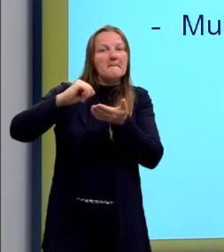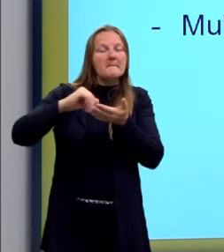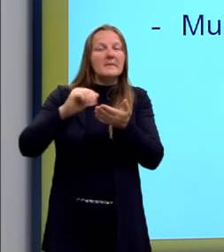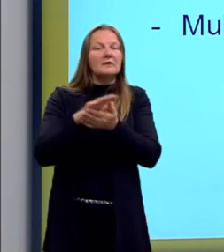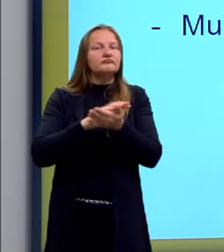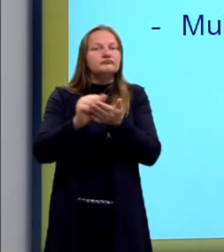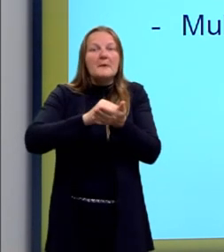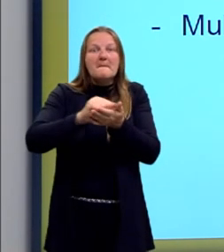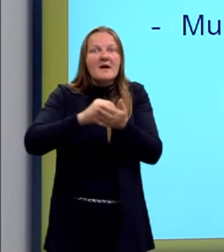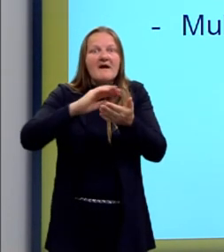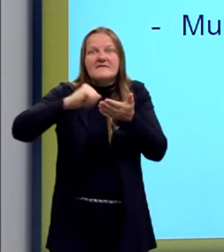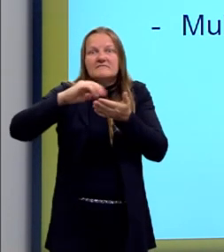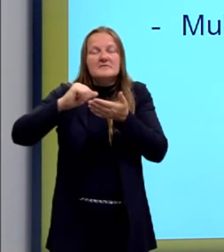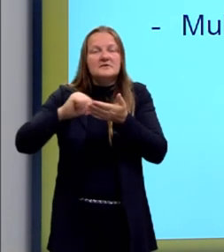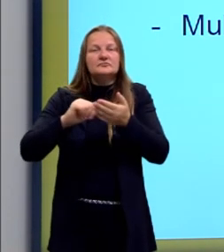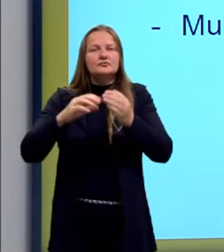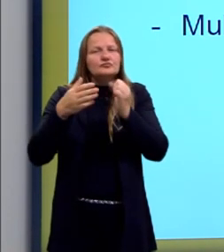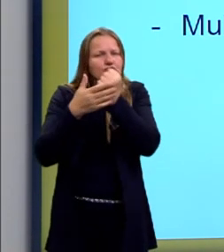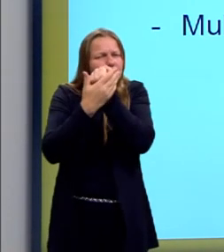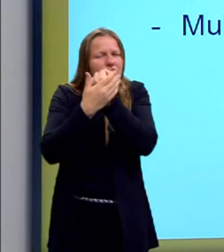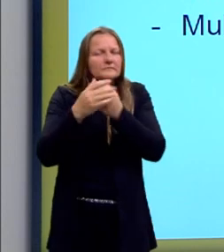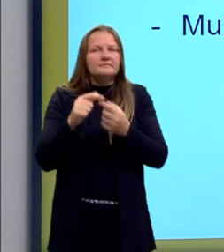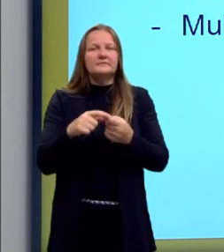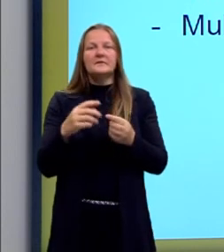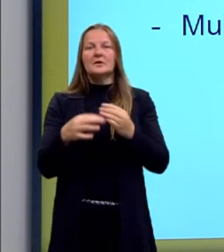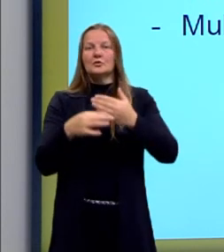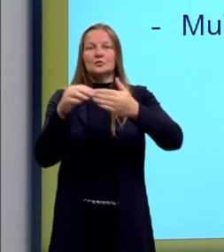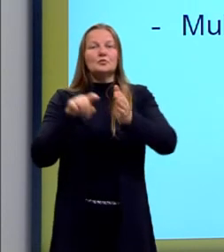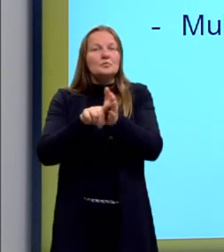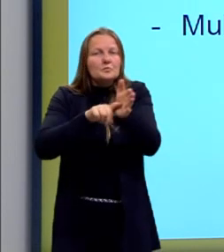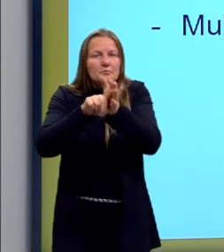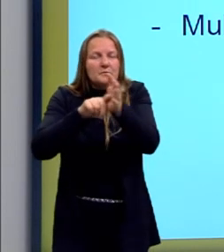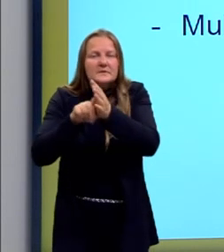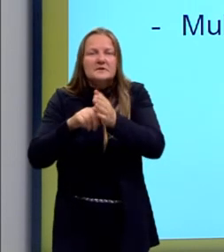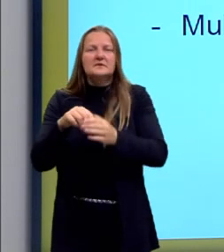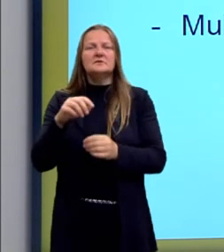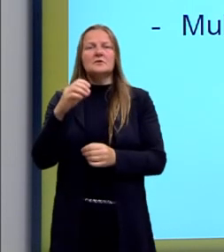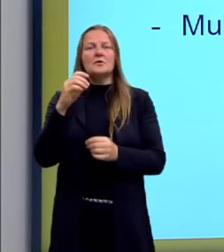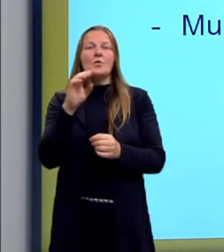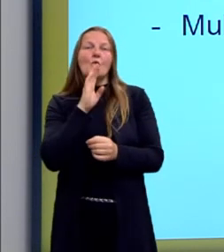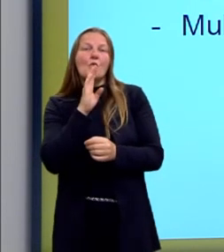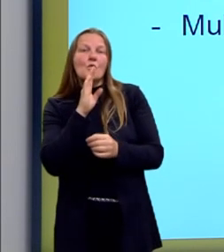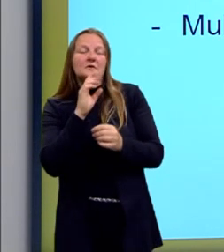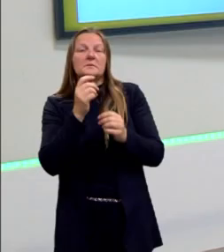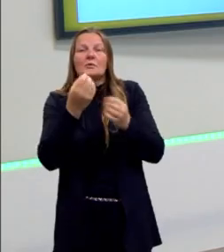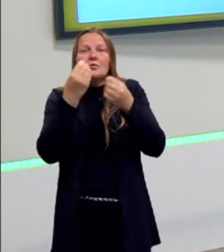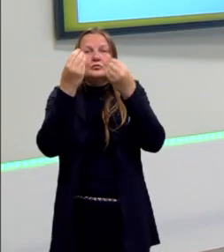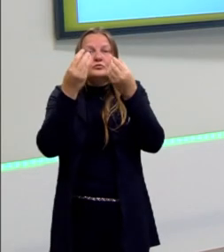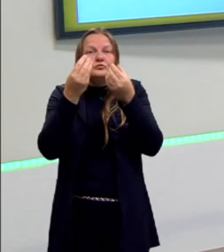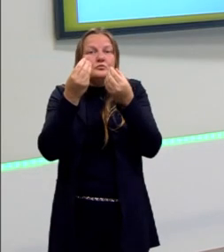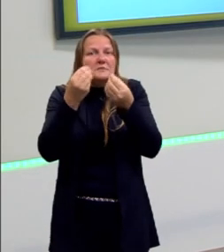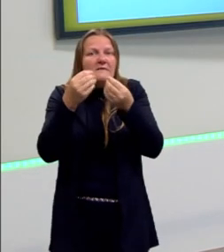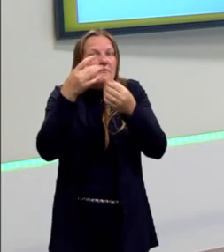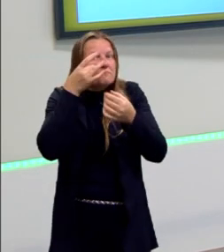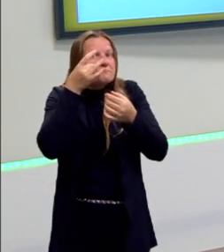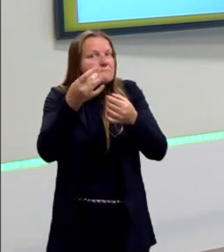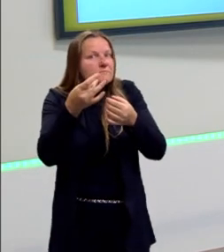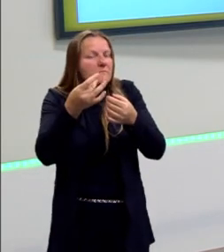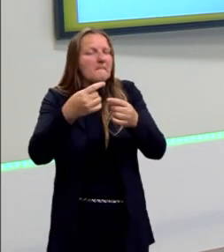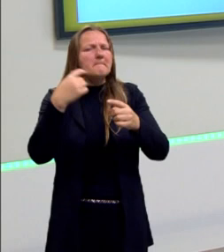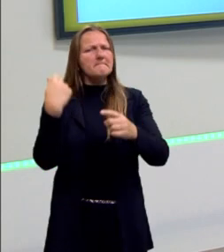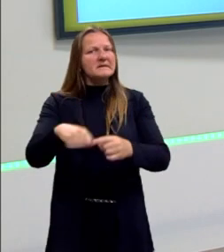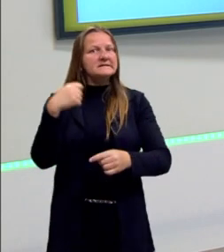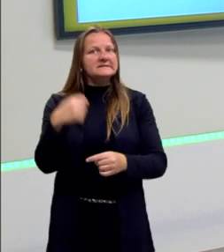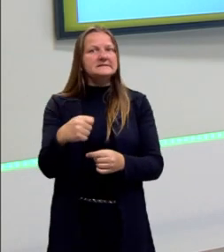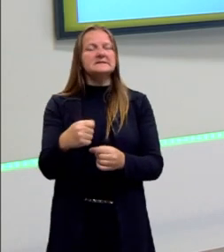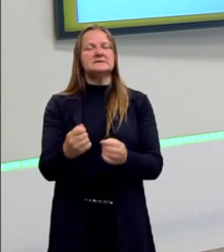apagamento, como as mulheres não estavam presentes nas pesquisas, no conhecimento histórico, precisou se chamar atenção para isso e se dizer,